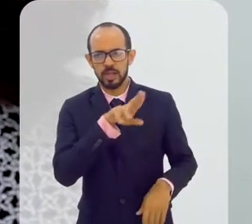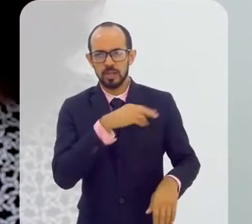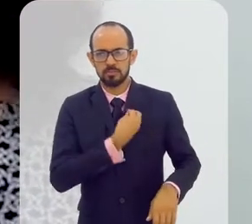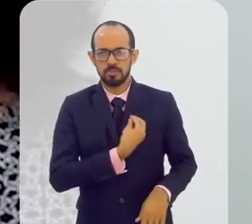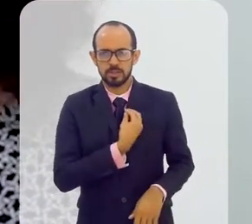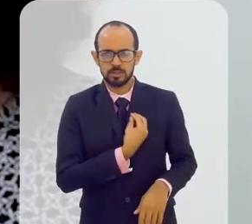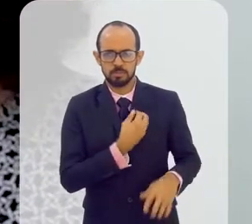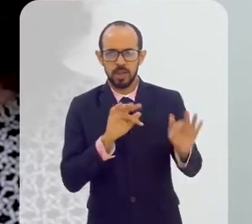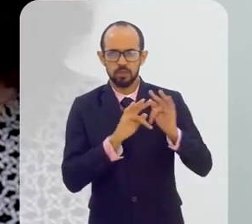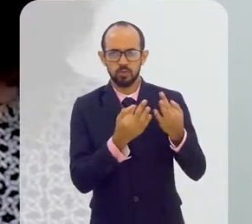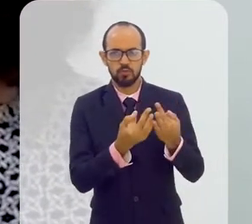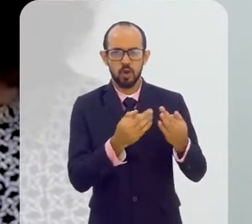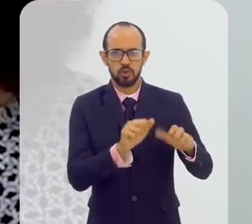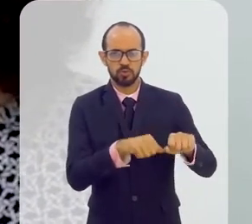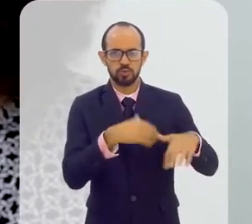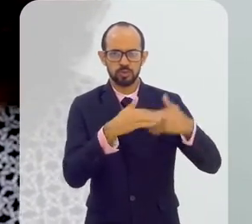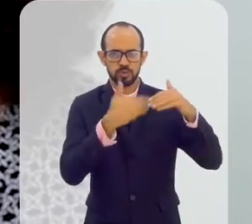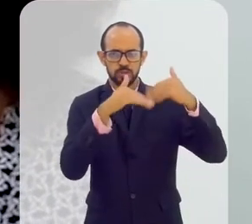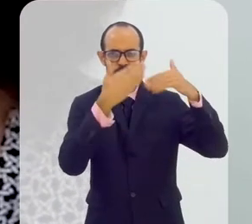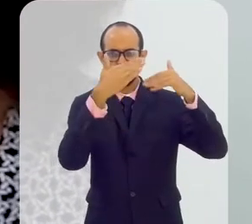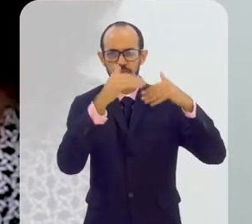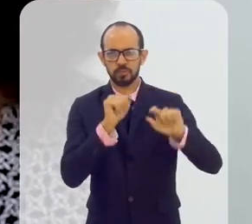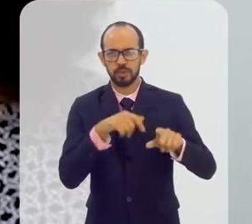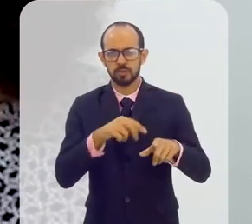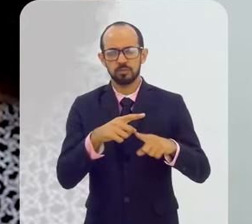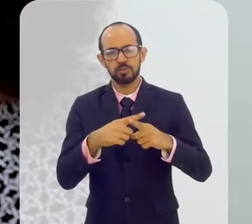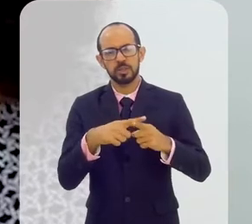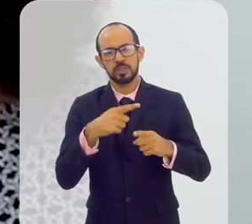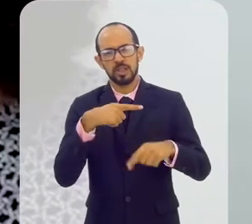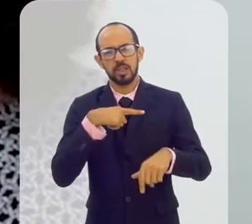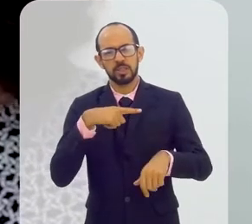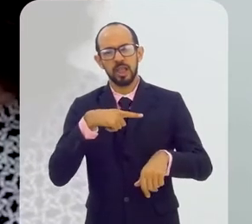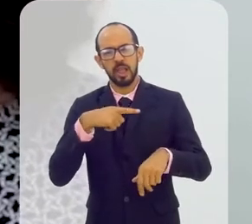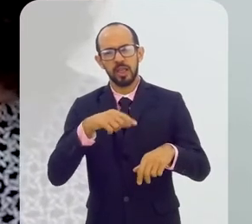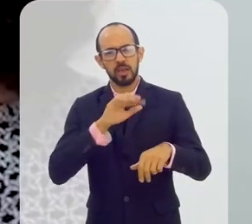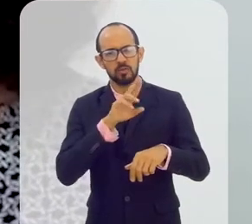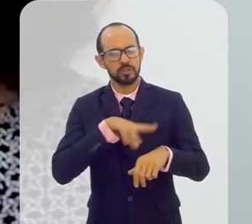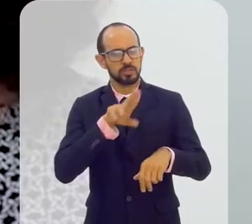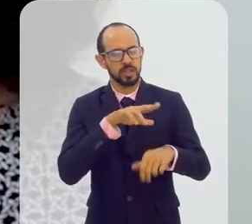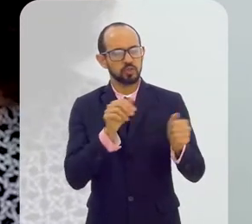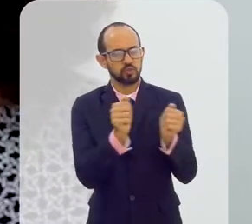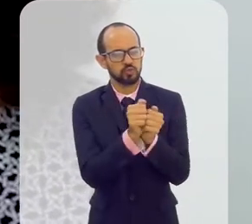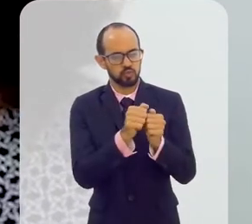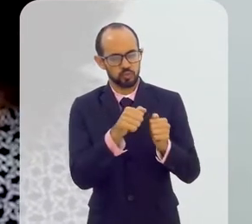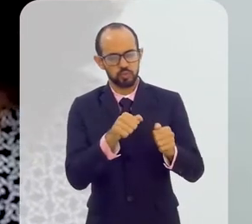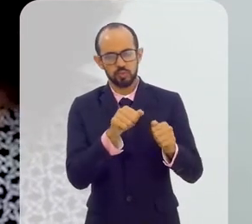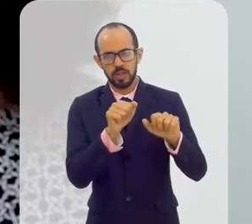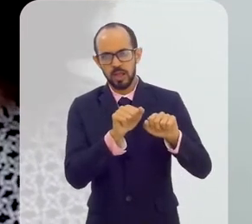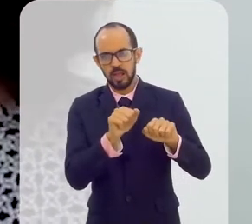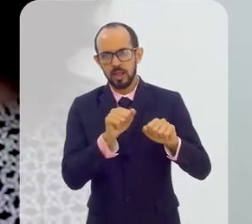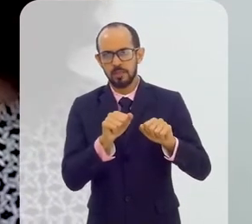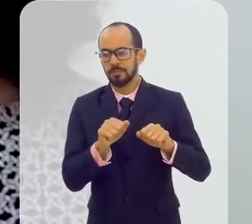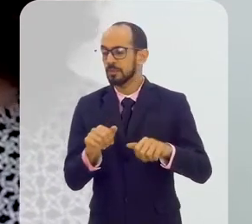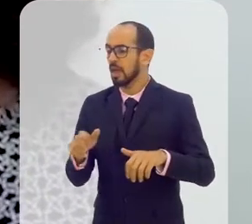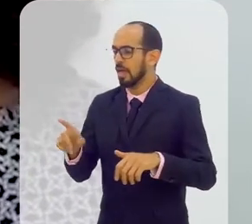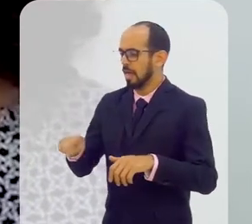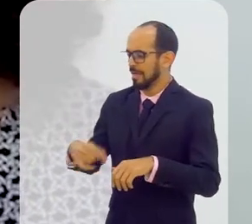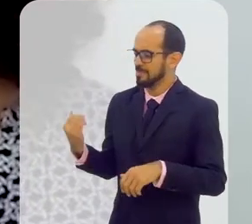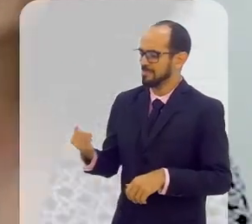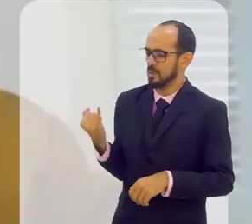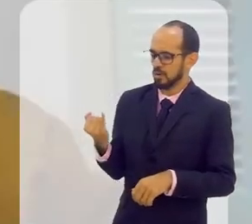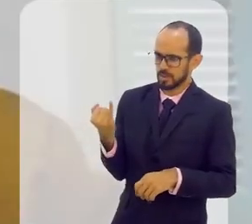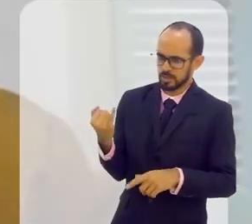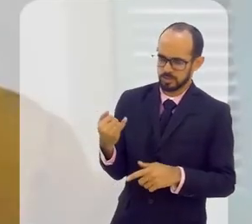Desenvolvimento, que hoje reúne 70 instituições, universidades, para pensar o desenvolvimento do estado do Rio de Janeiro aqui na Assembleia Legislativa?